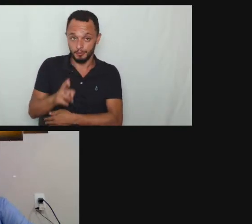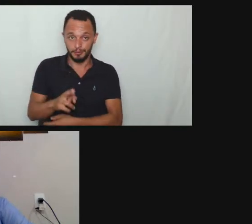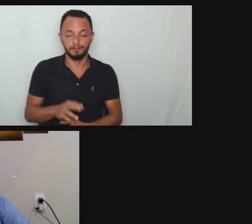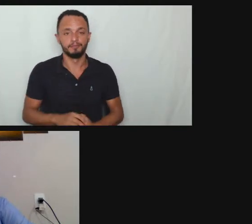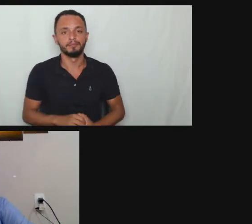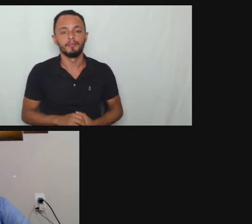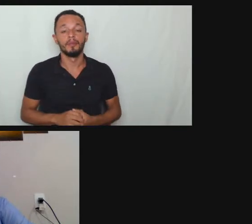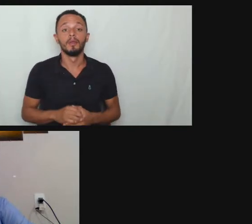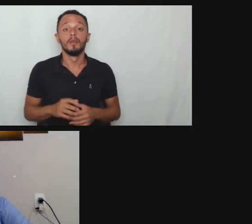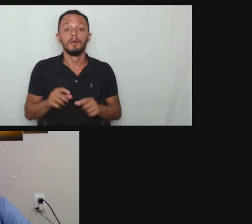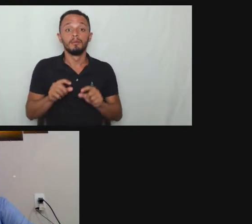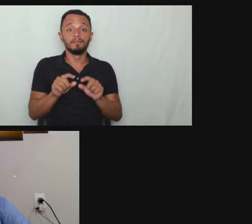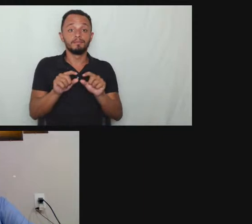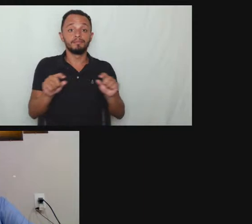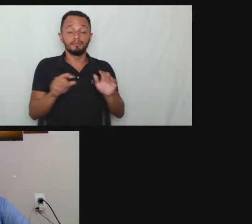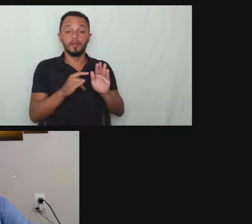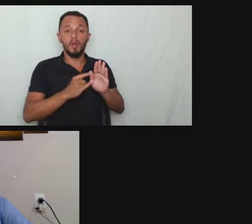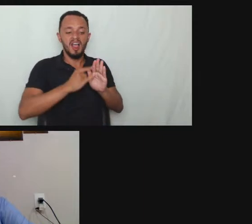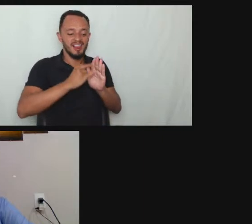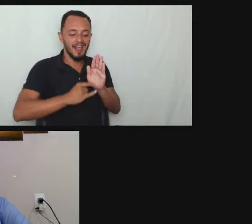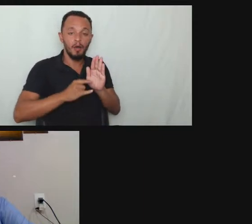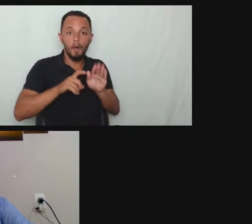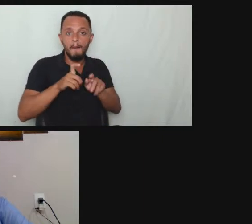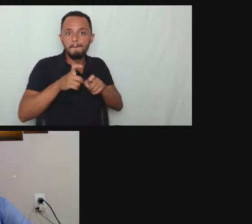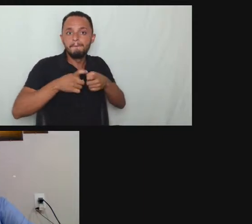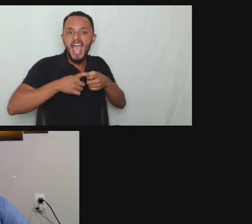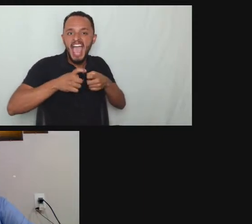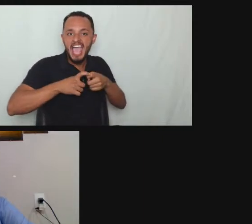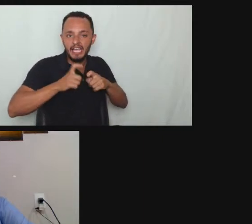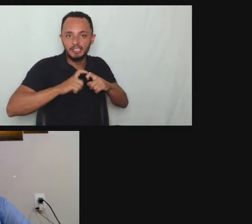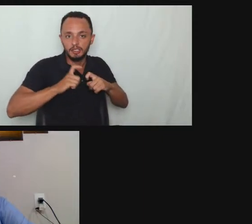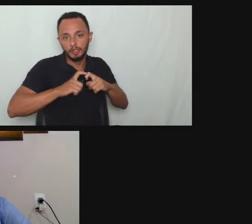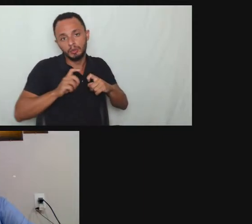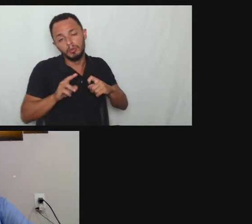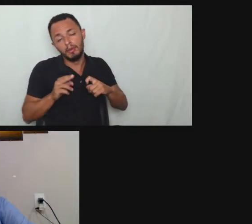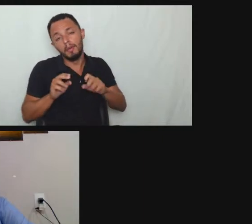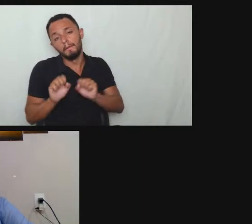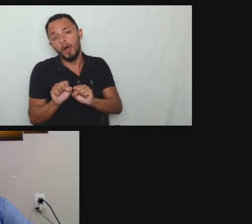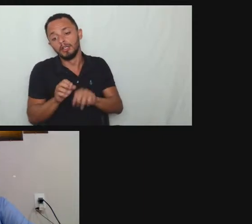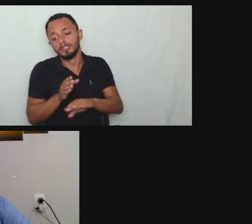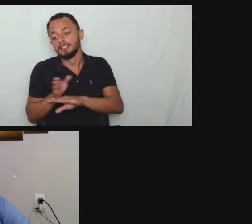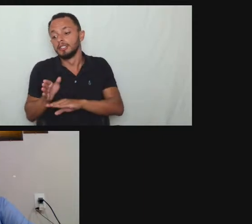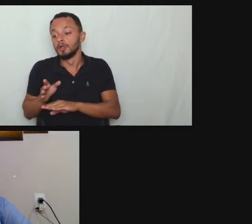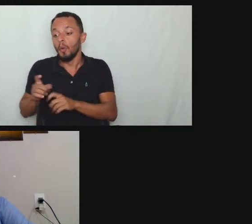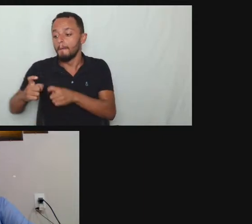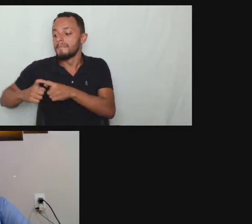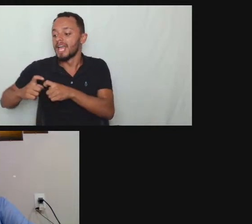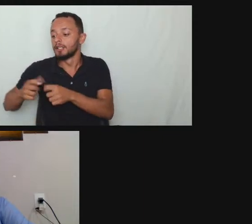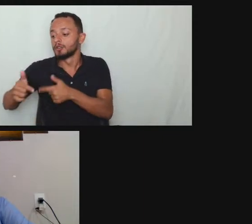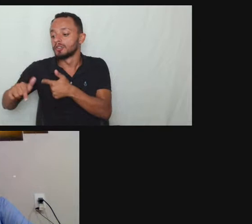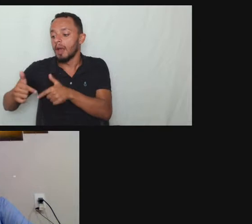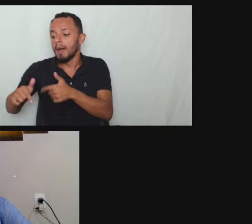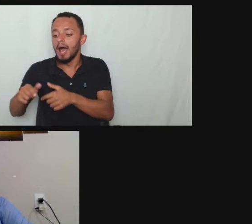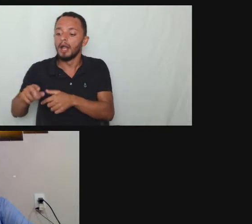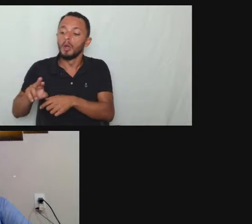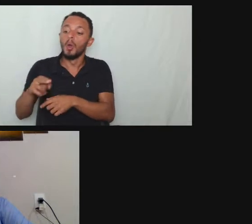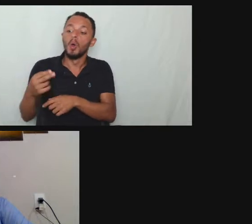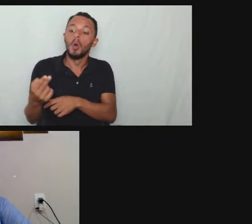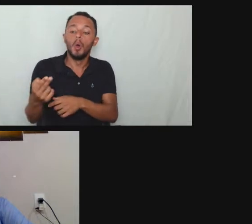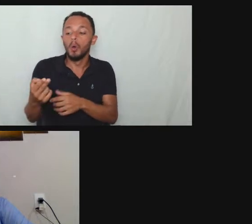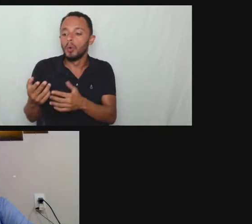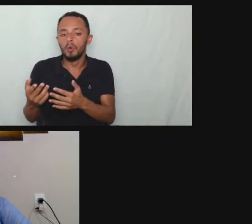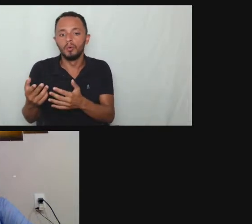caracterizador deve ser levado assinado por outro profissional do trabalho ou é feito pelo médico do trabalho mas por exemplo uma cópia depende